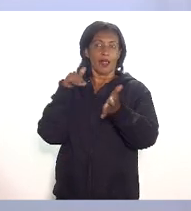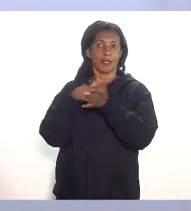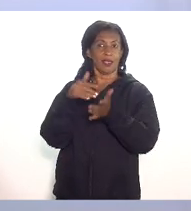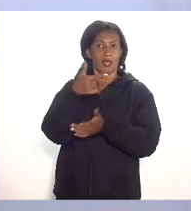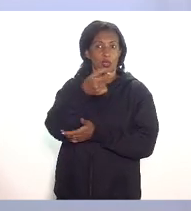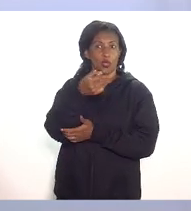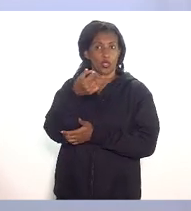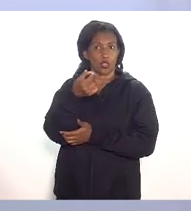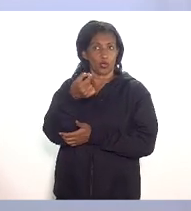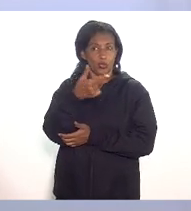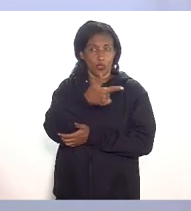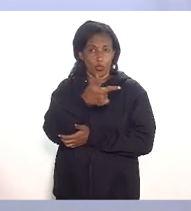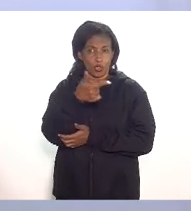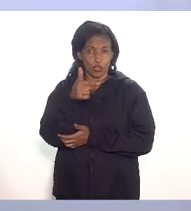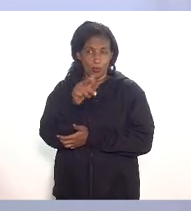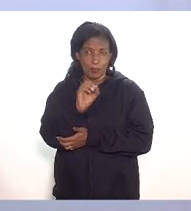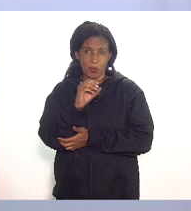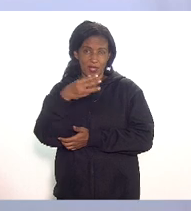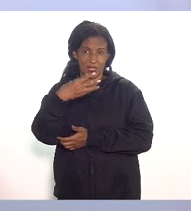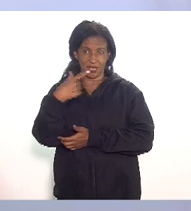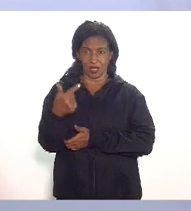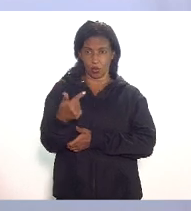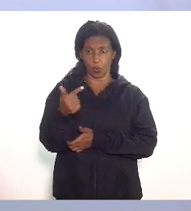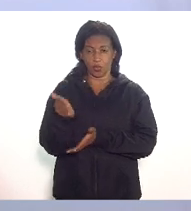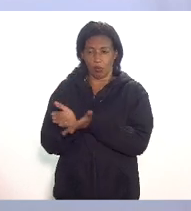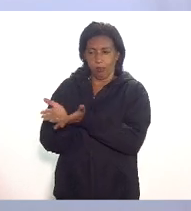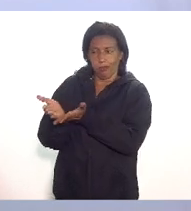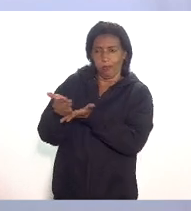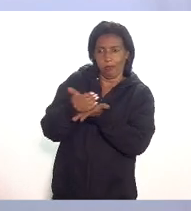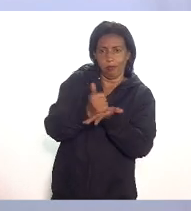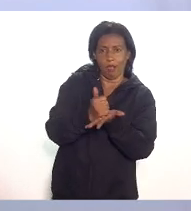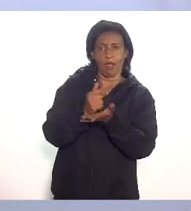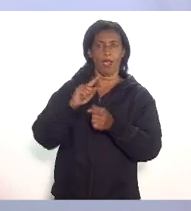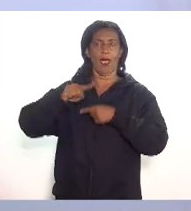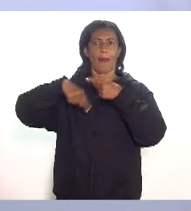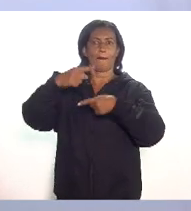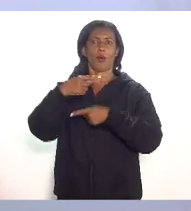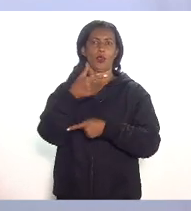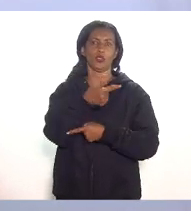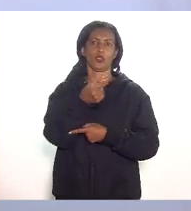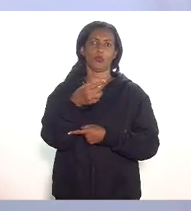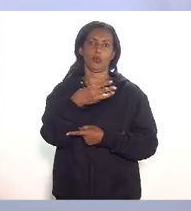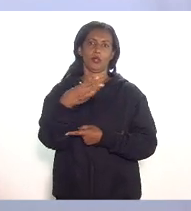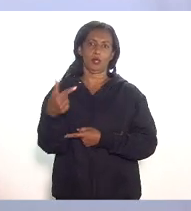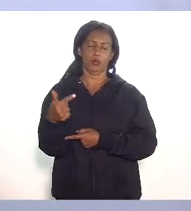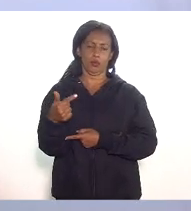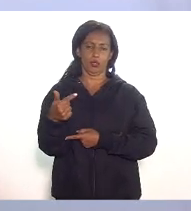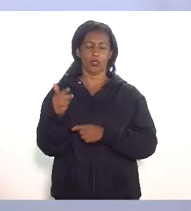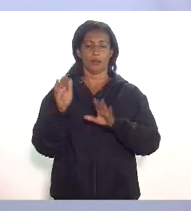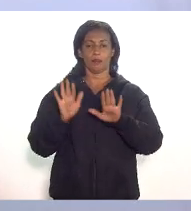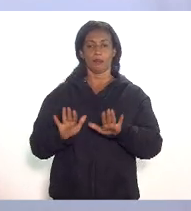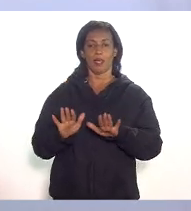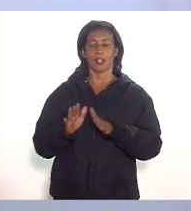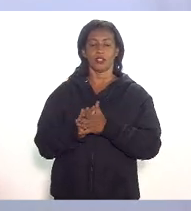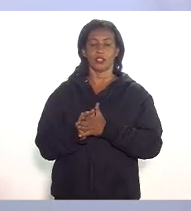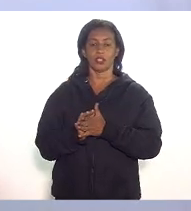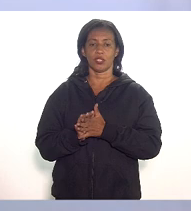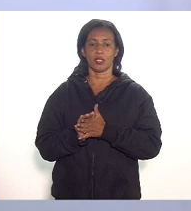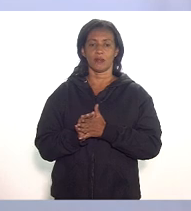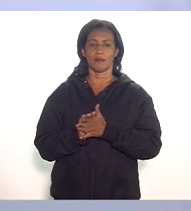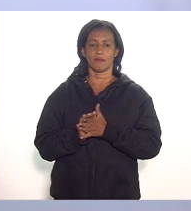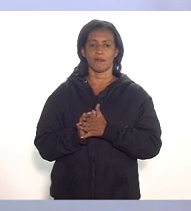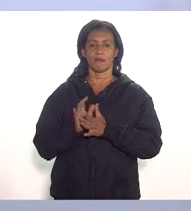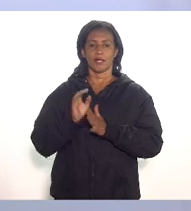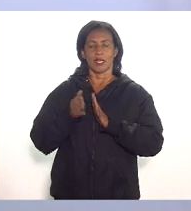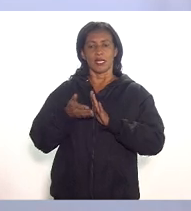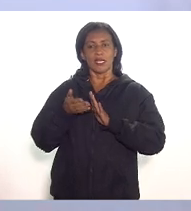então possivelmente teríamos arrecadação após 2032 no entanto sem que